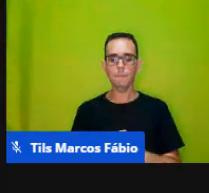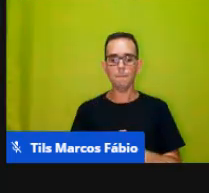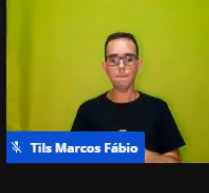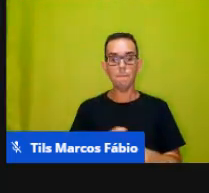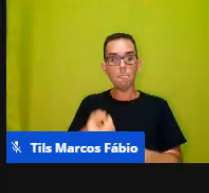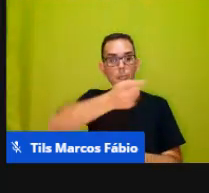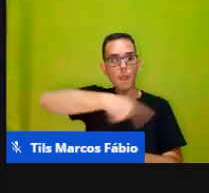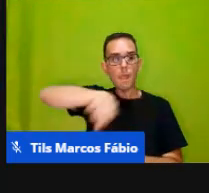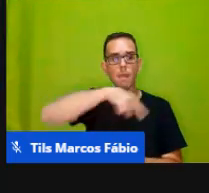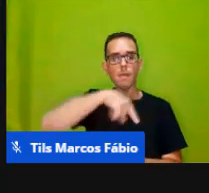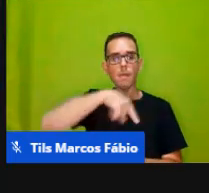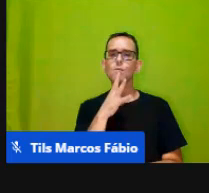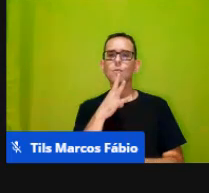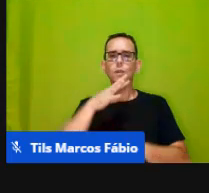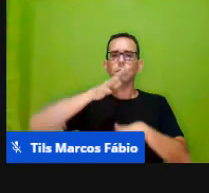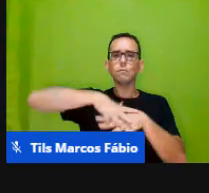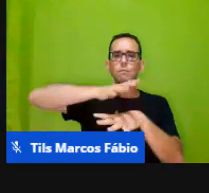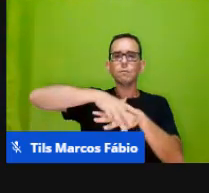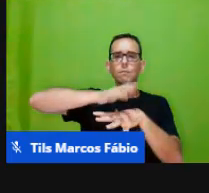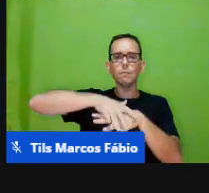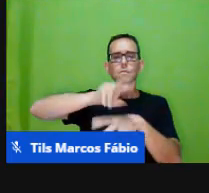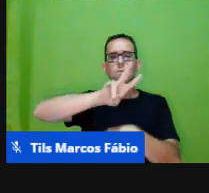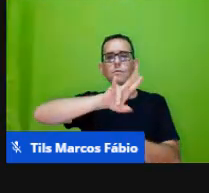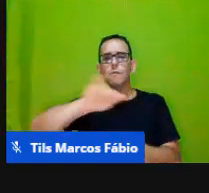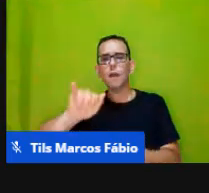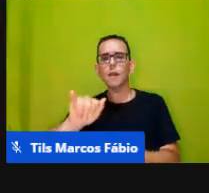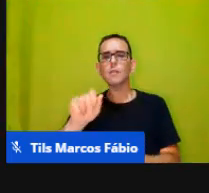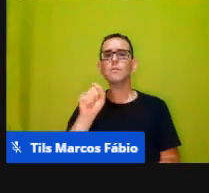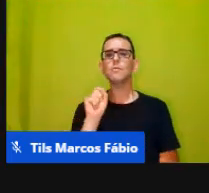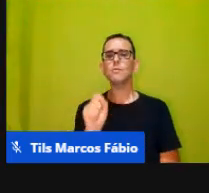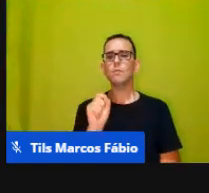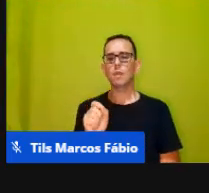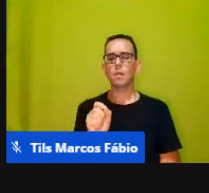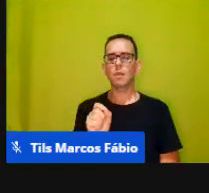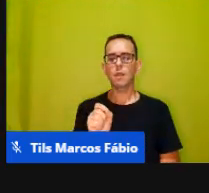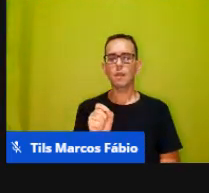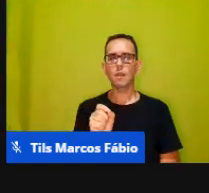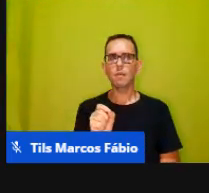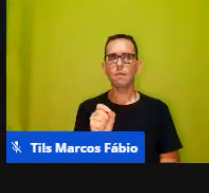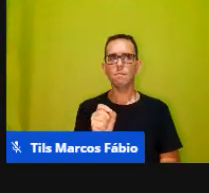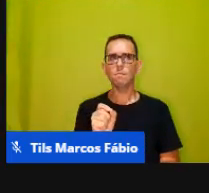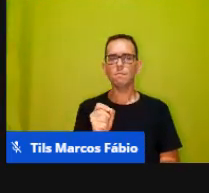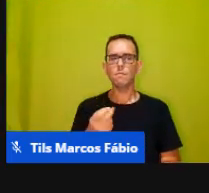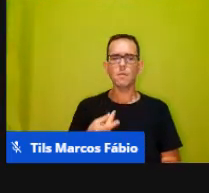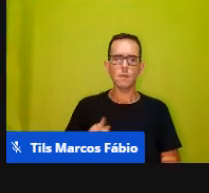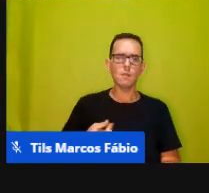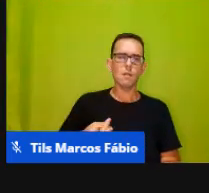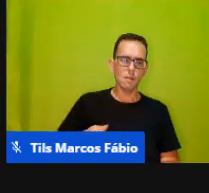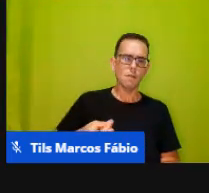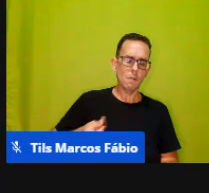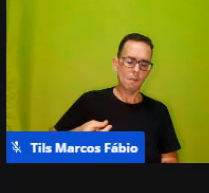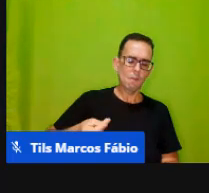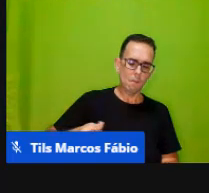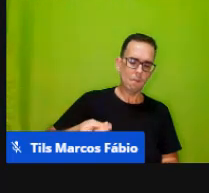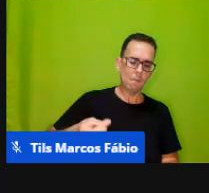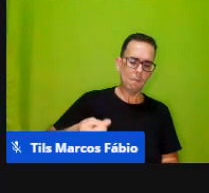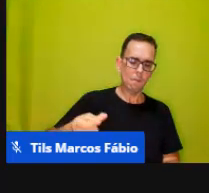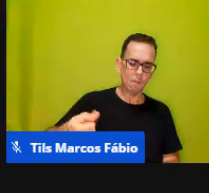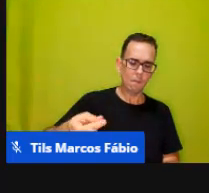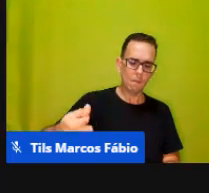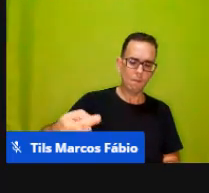conhecimentos matemáticos vão, né, por um longo período, né, na sua